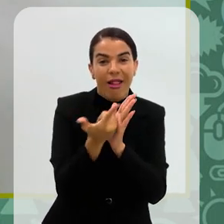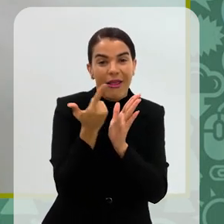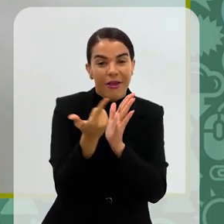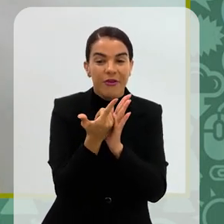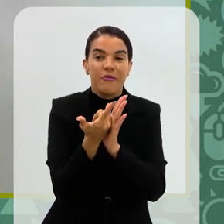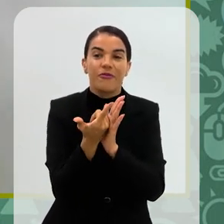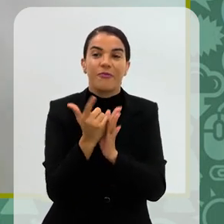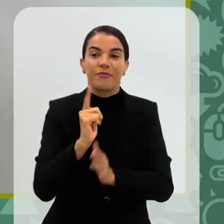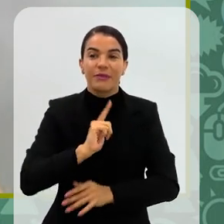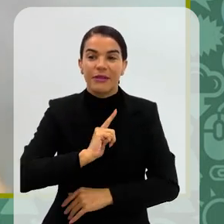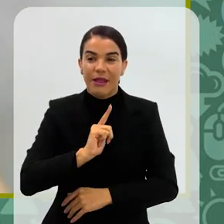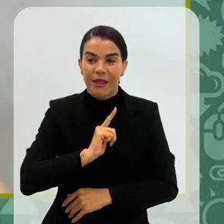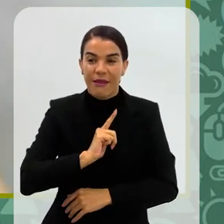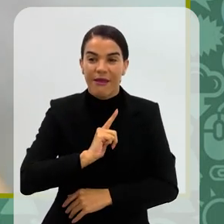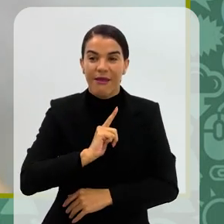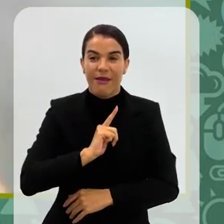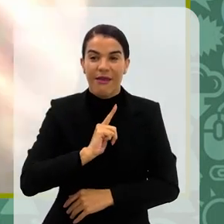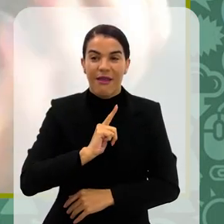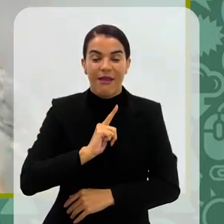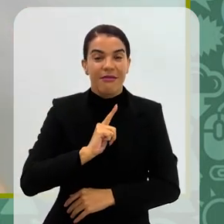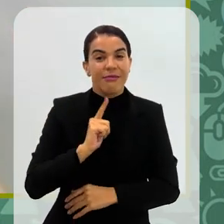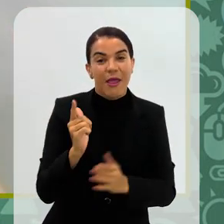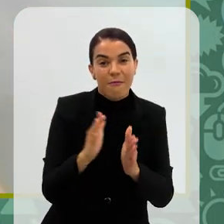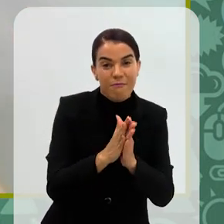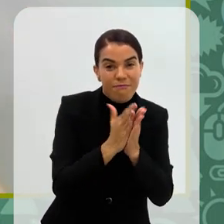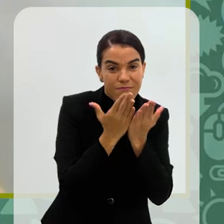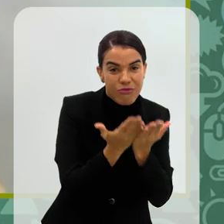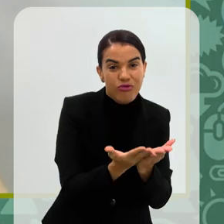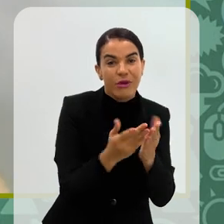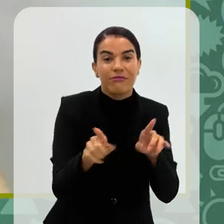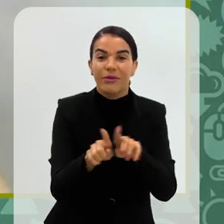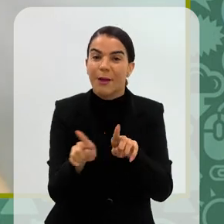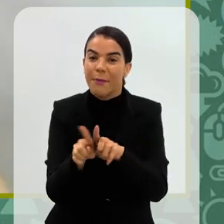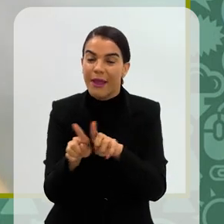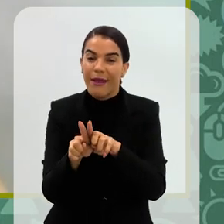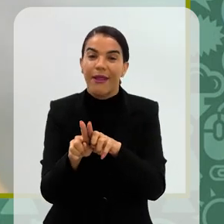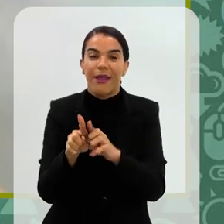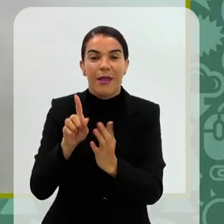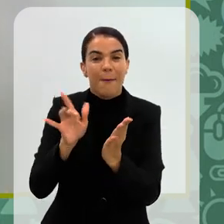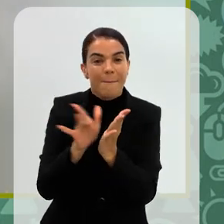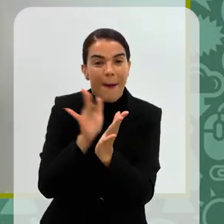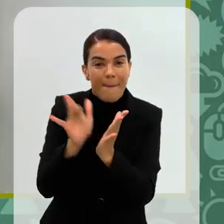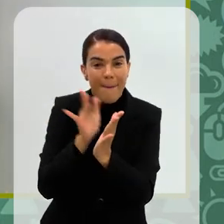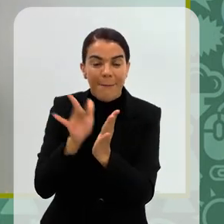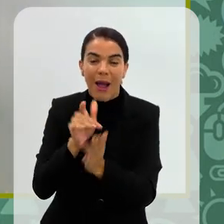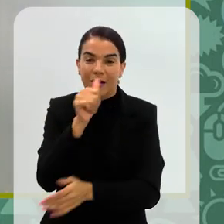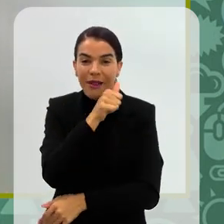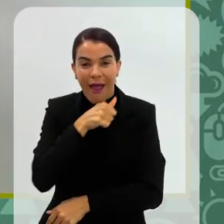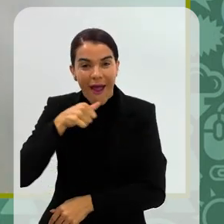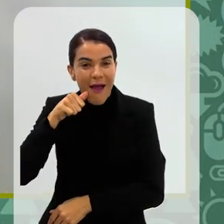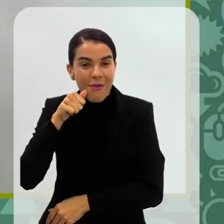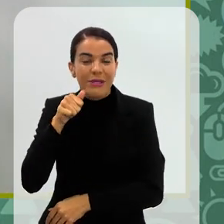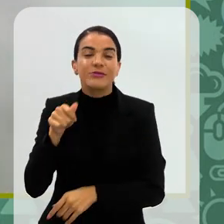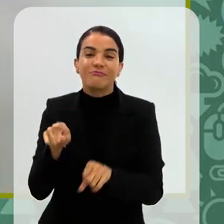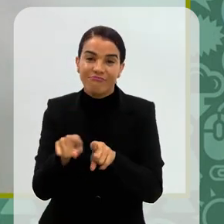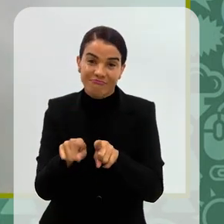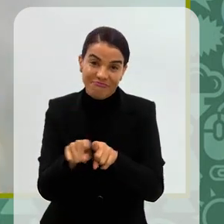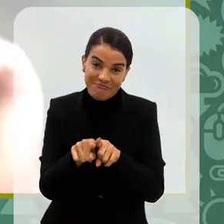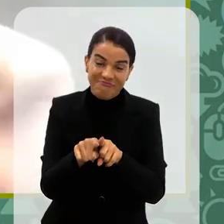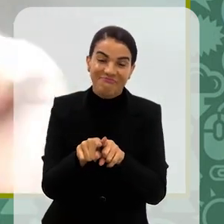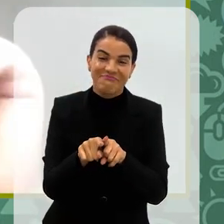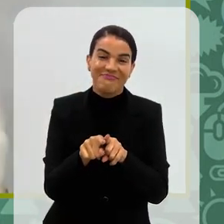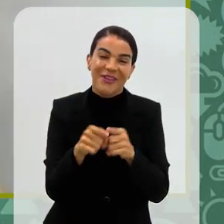ouvindo com a Qualys, entre ponteiros e que vocês têm a versão física no site da Qualys e a versão digital na Amazon.